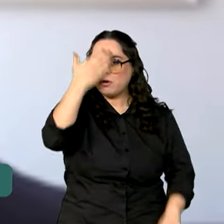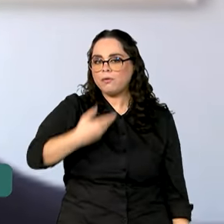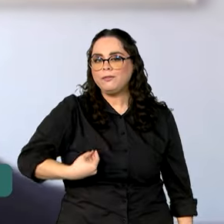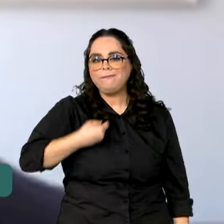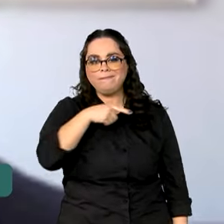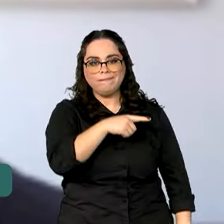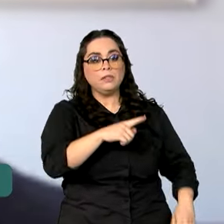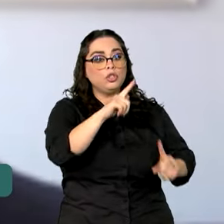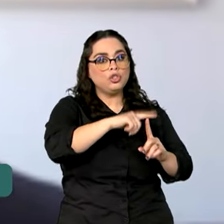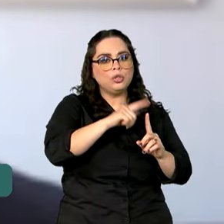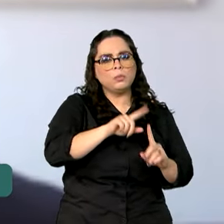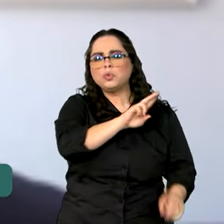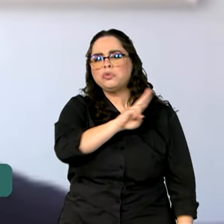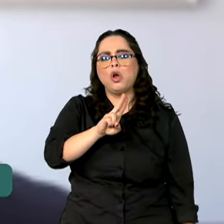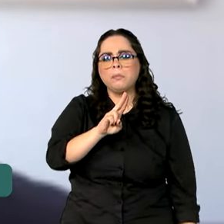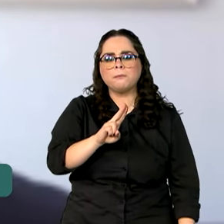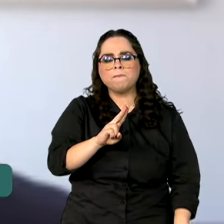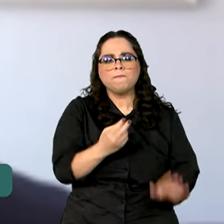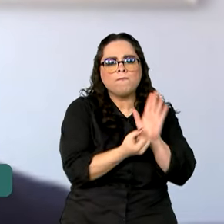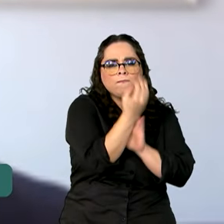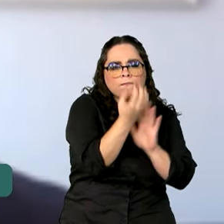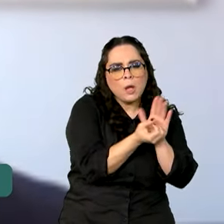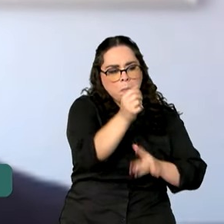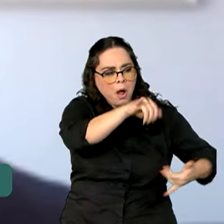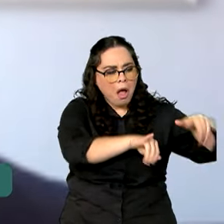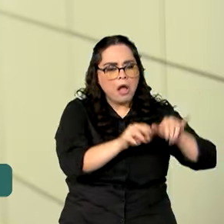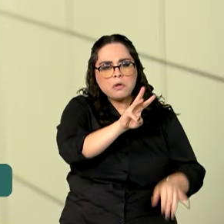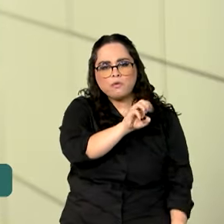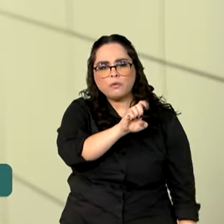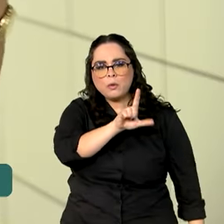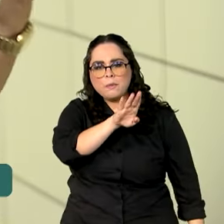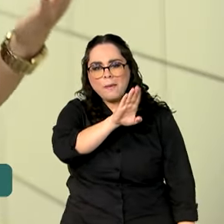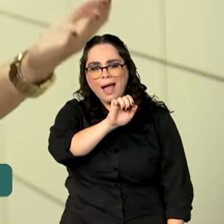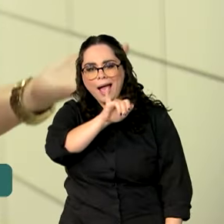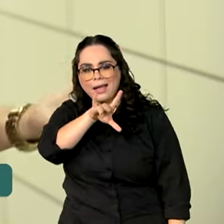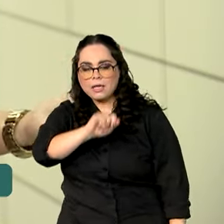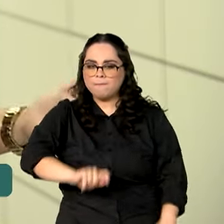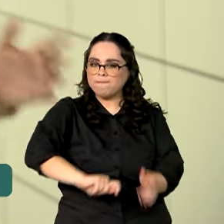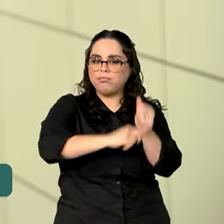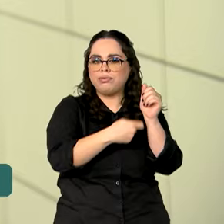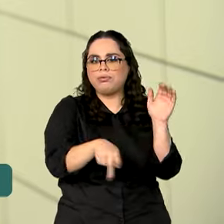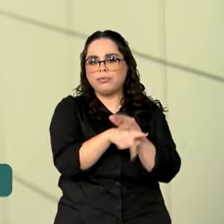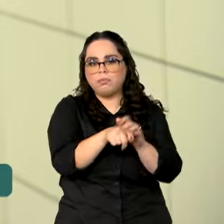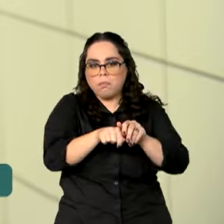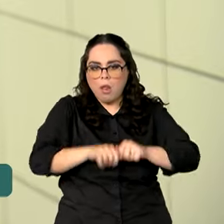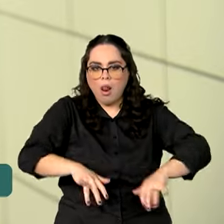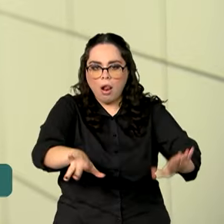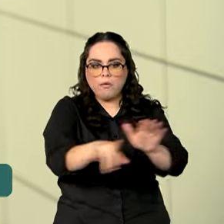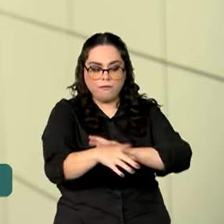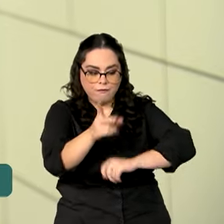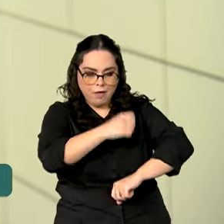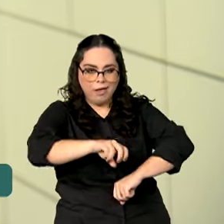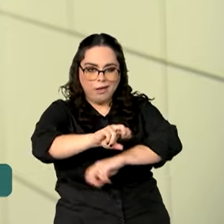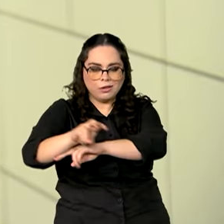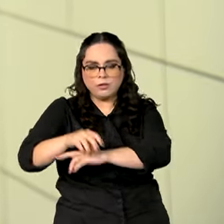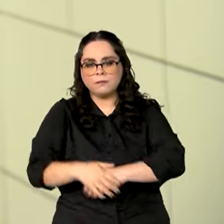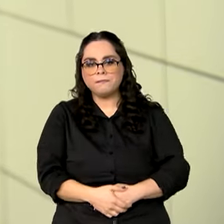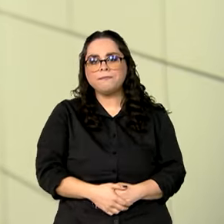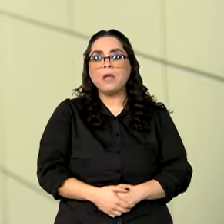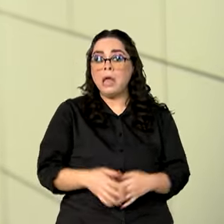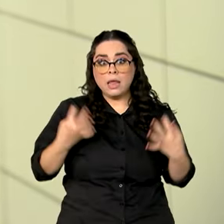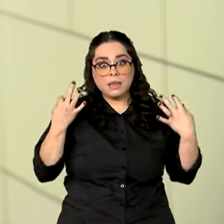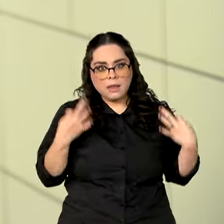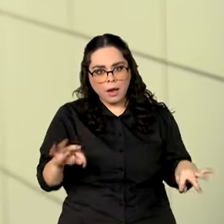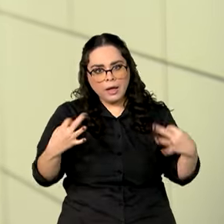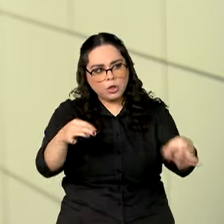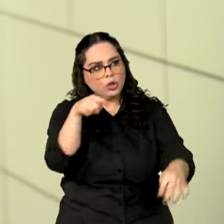Volbachia bloqueia a replicação desses vírus. Só para essa tecnologia, o governo federal repassou 30